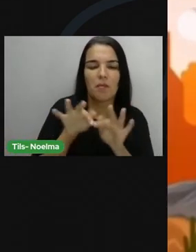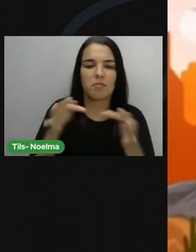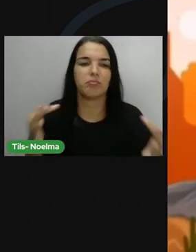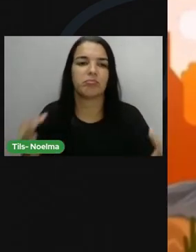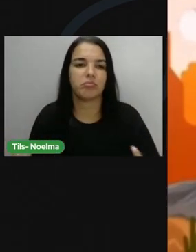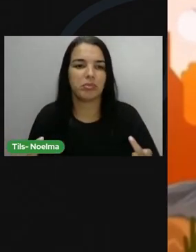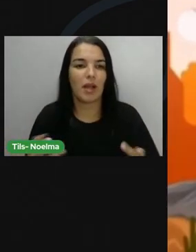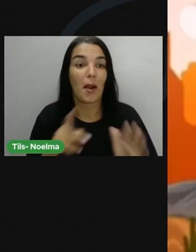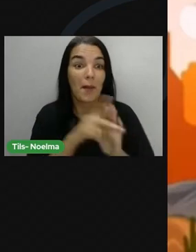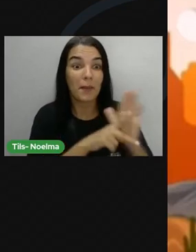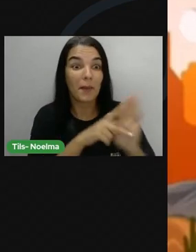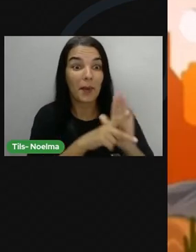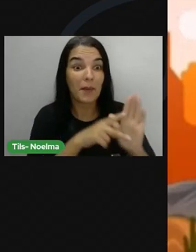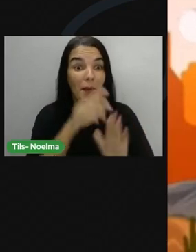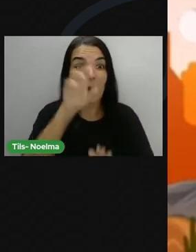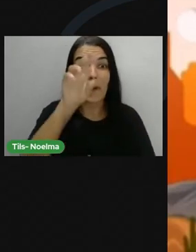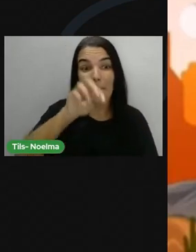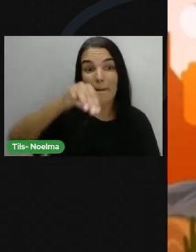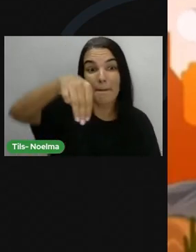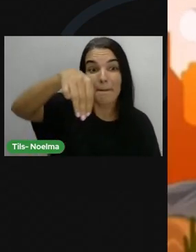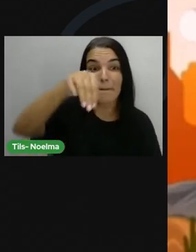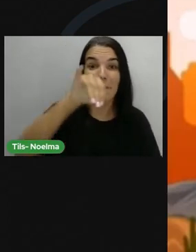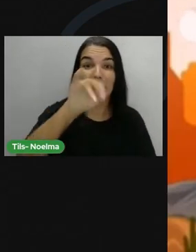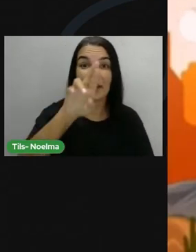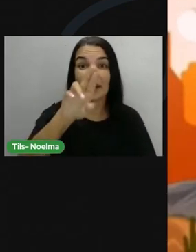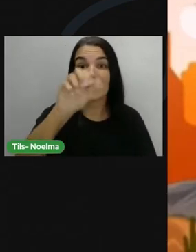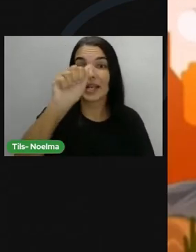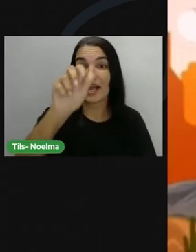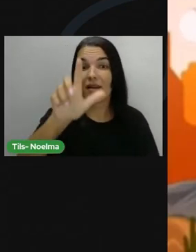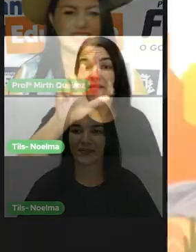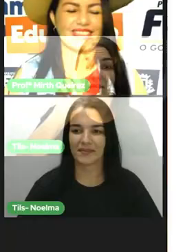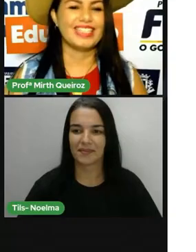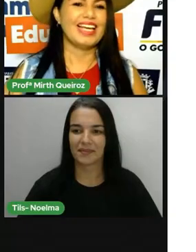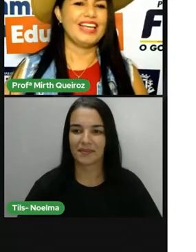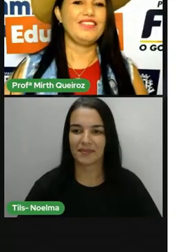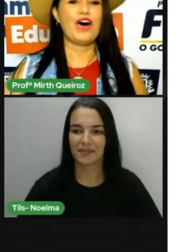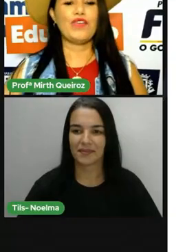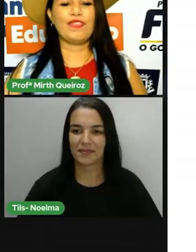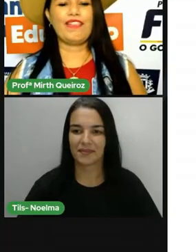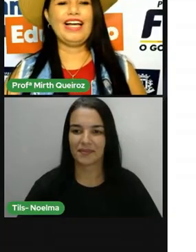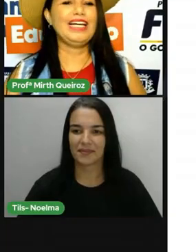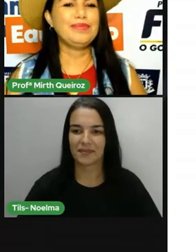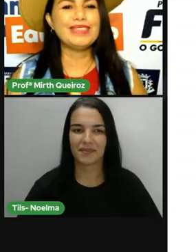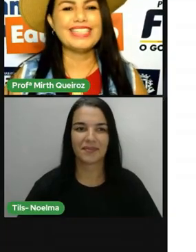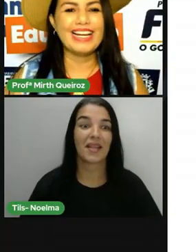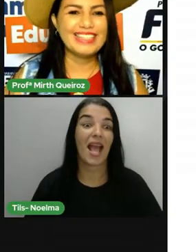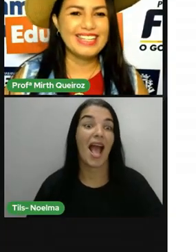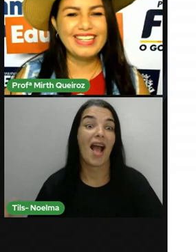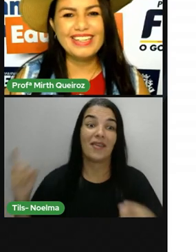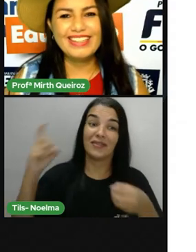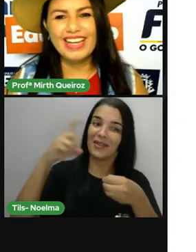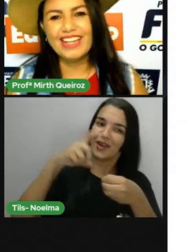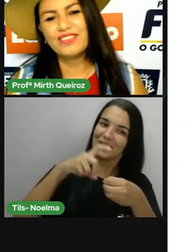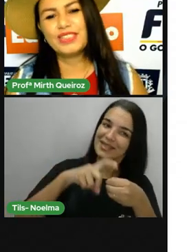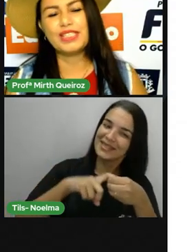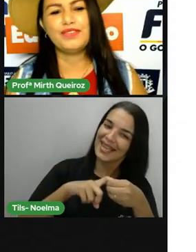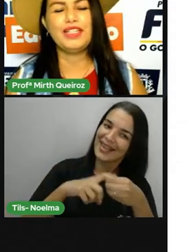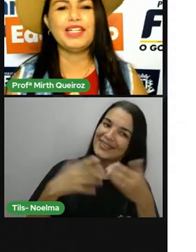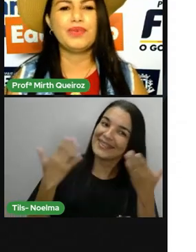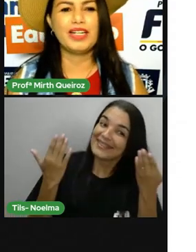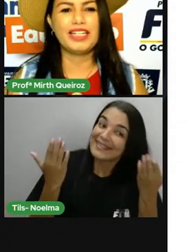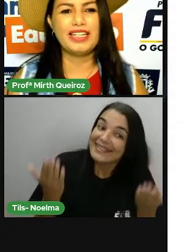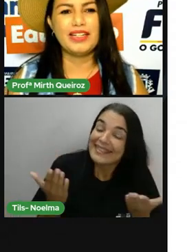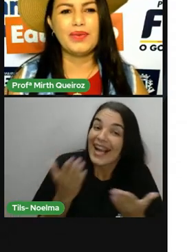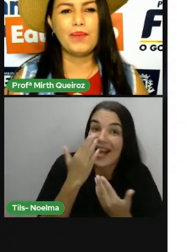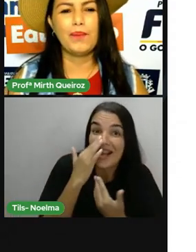voltamos aqui, né? Vocês